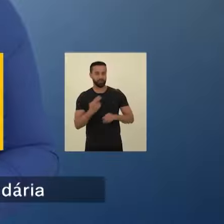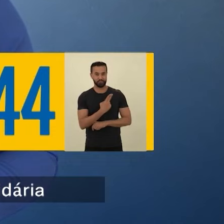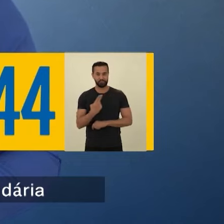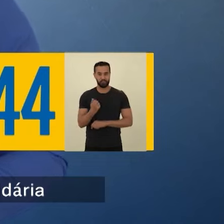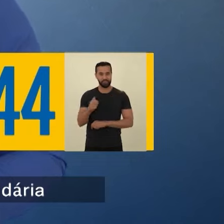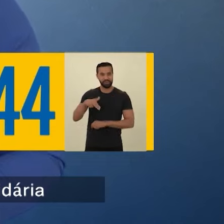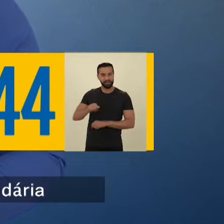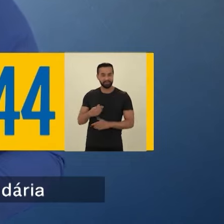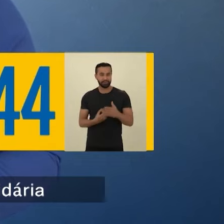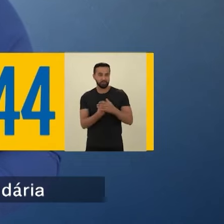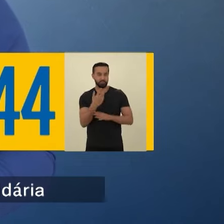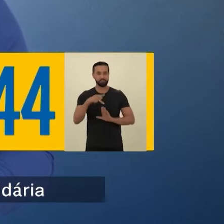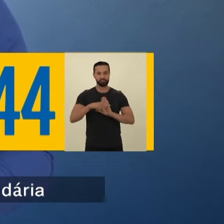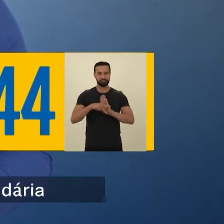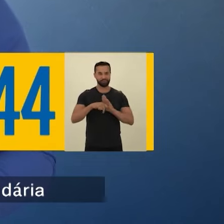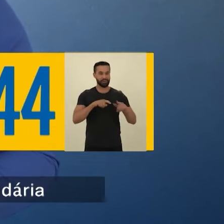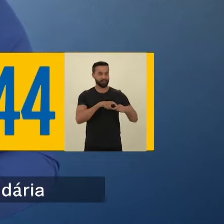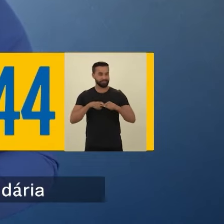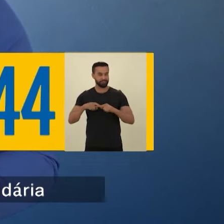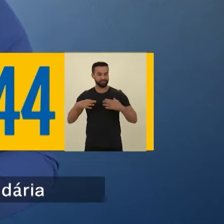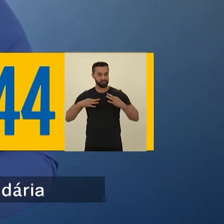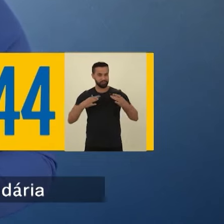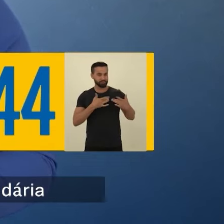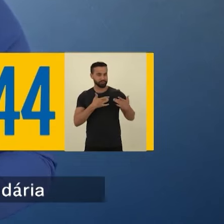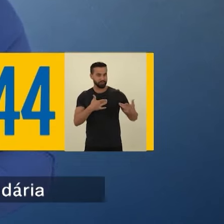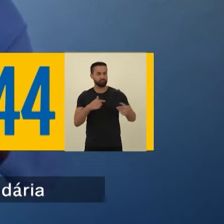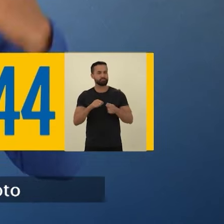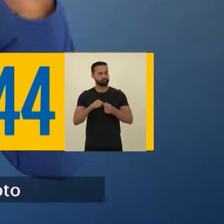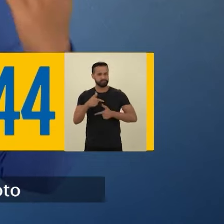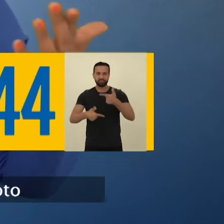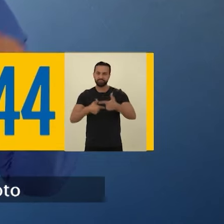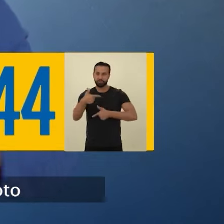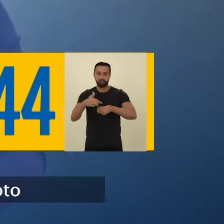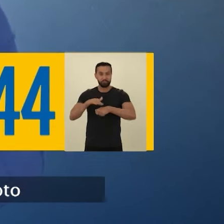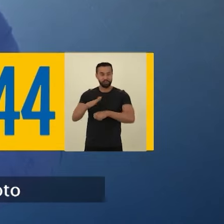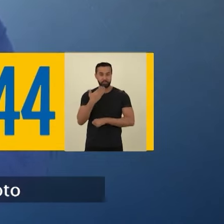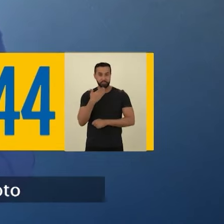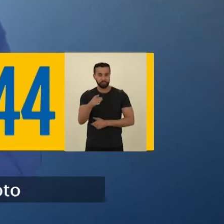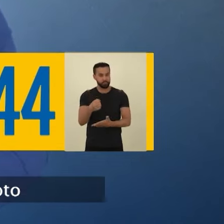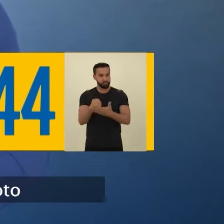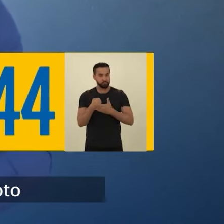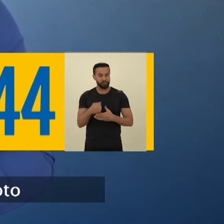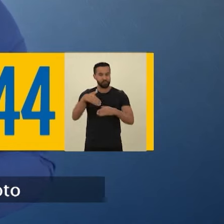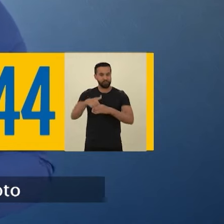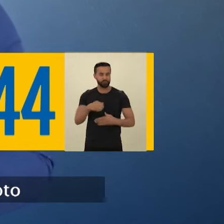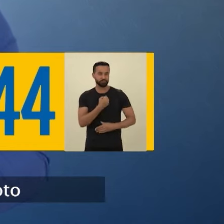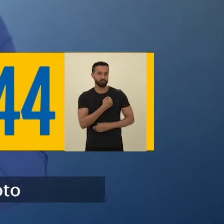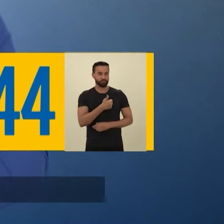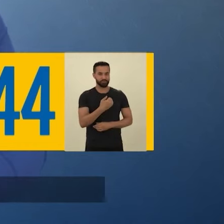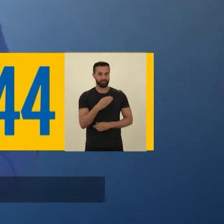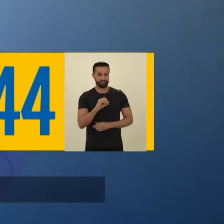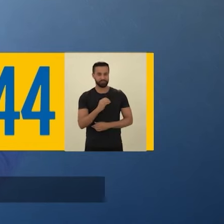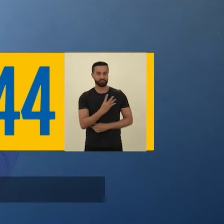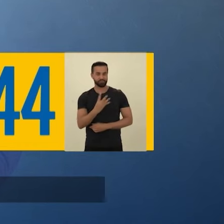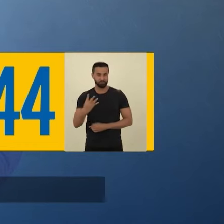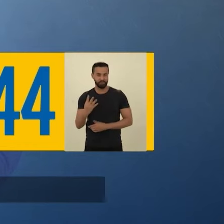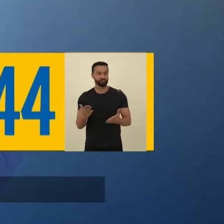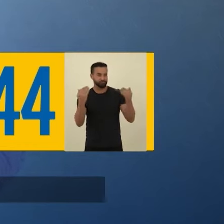Olá, meu nome é Ana Machado, criadora do projeto Arara Solidária. Quero fazer muito mais. Para isso, eu peço seu apoio e seu voto